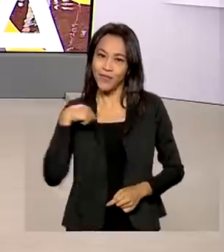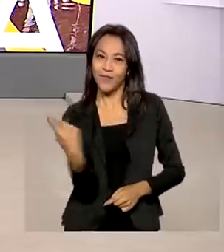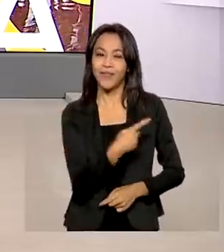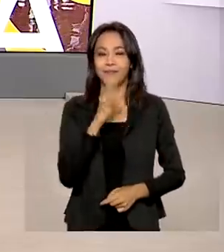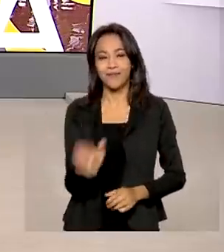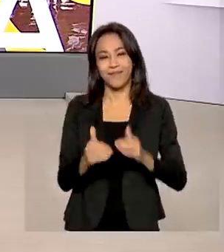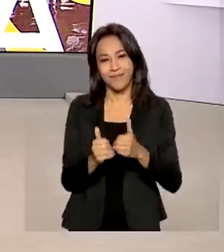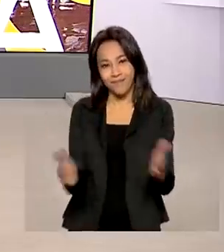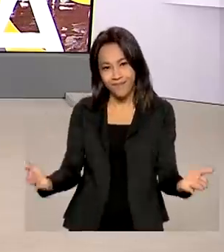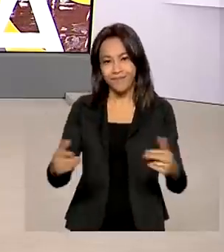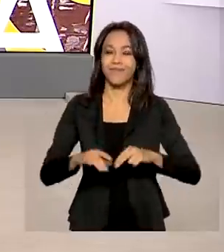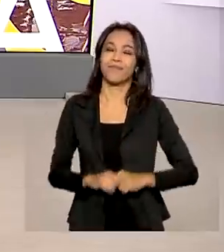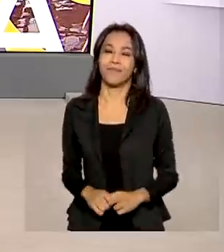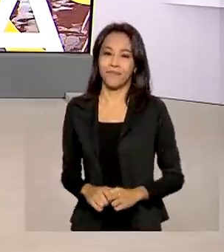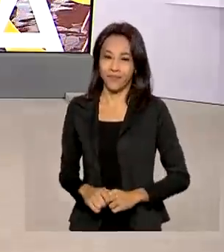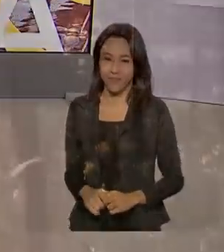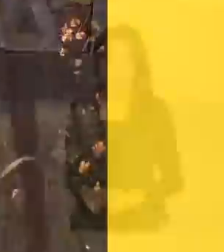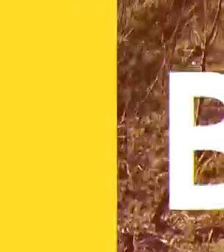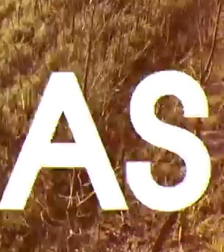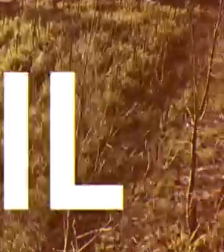Brasil em Dia já está no ar.